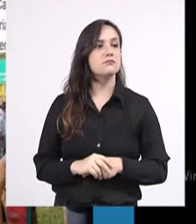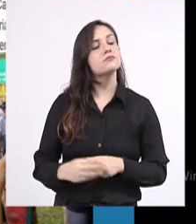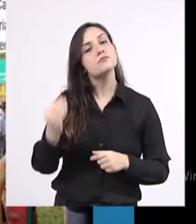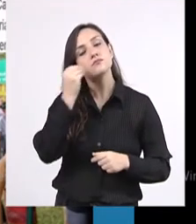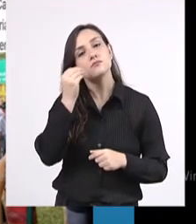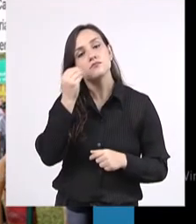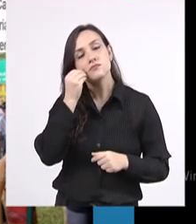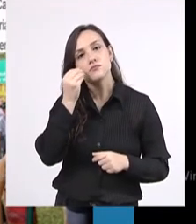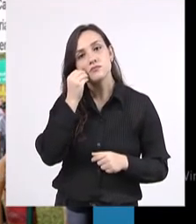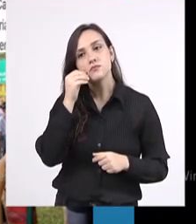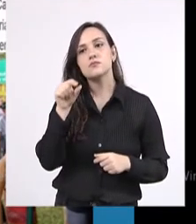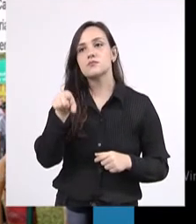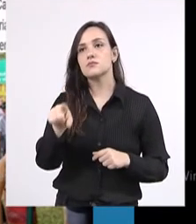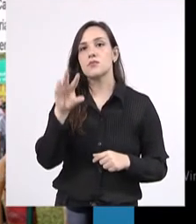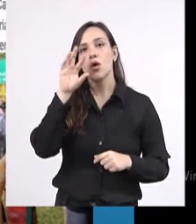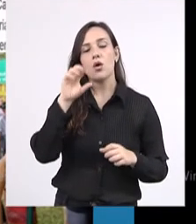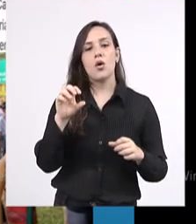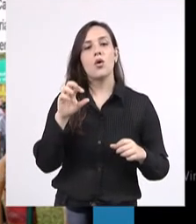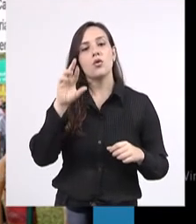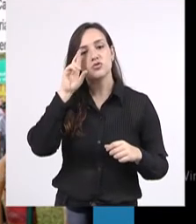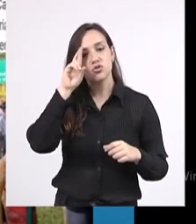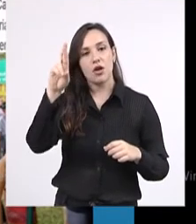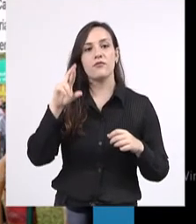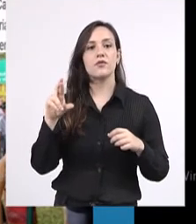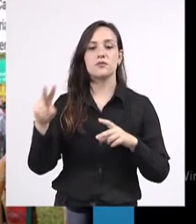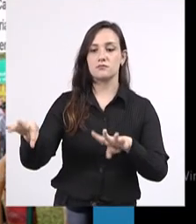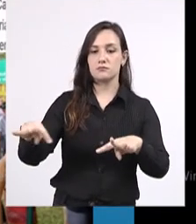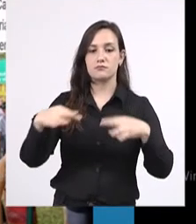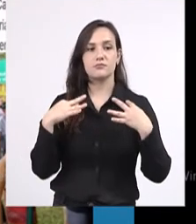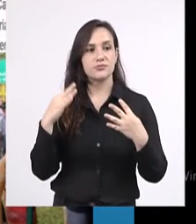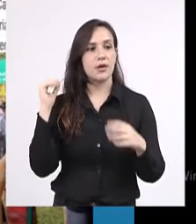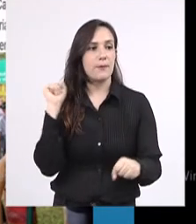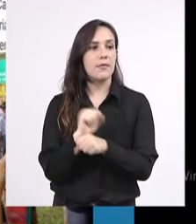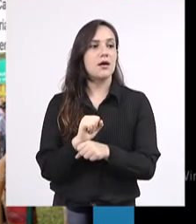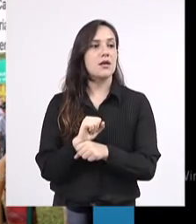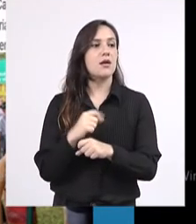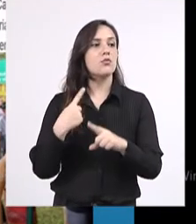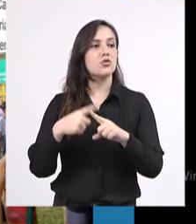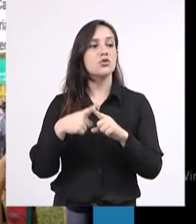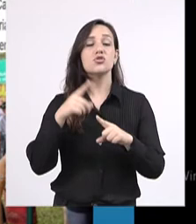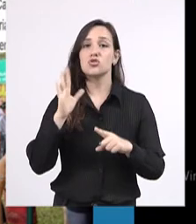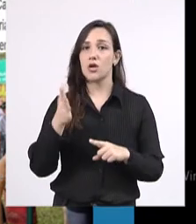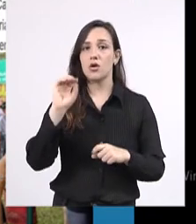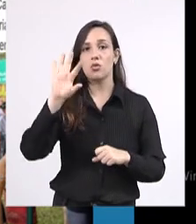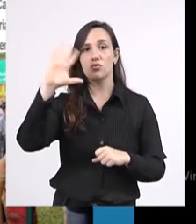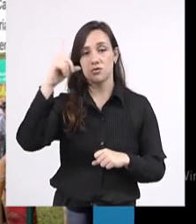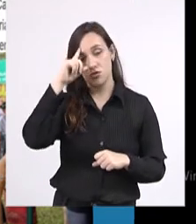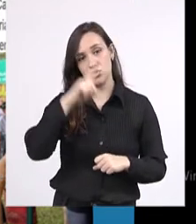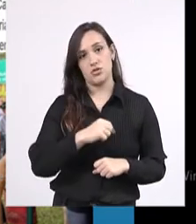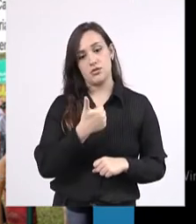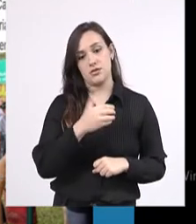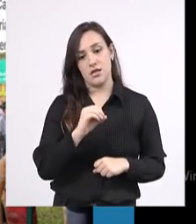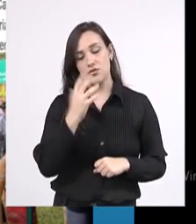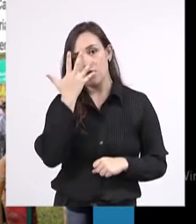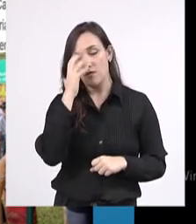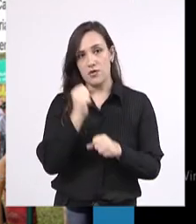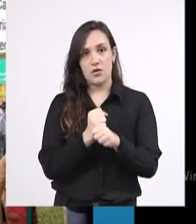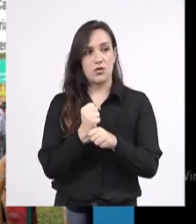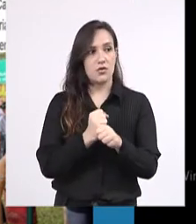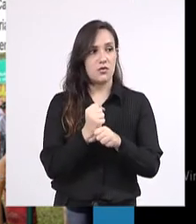atenção das autoridades para reverter esse desmatamento que já está acontecendo. No dia 10 de fevereiro de